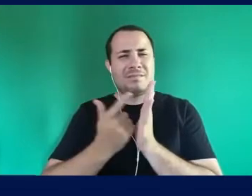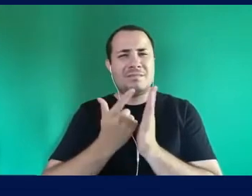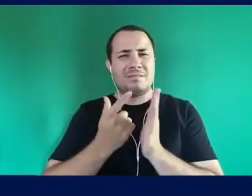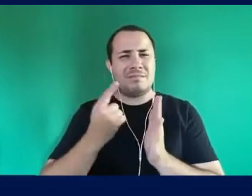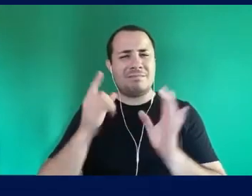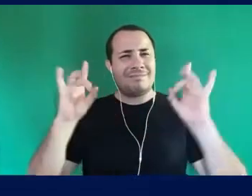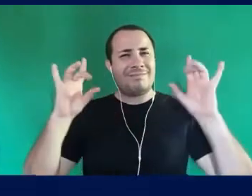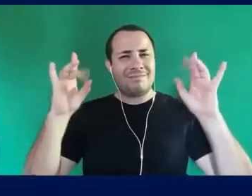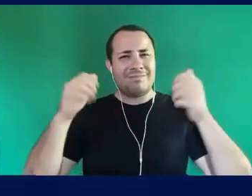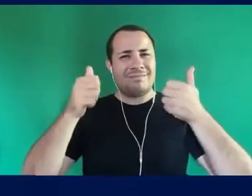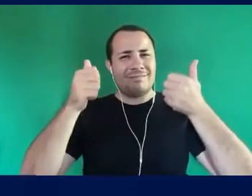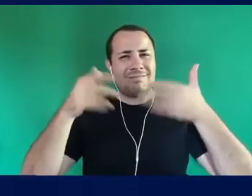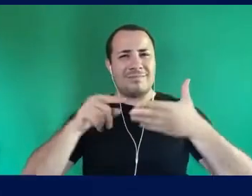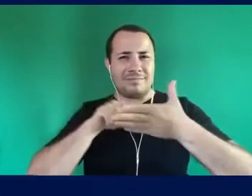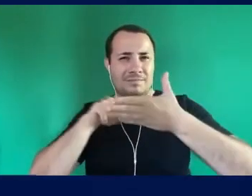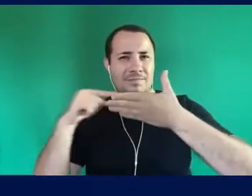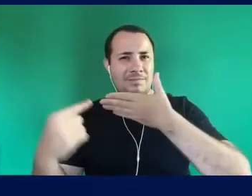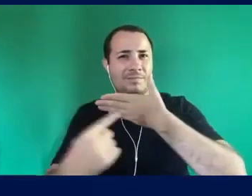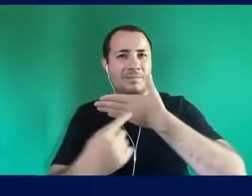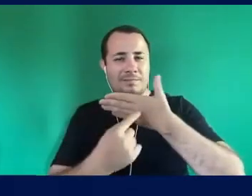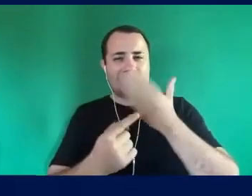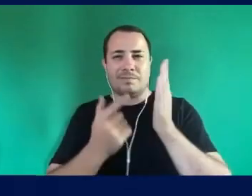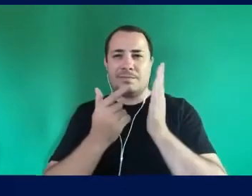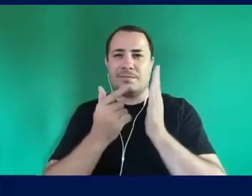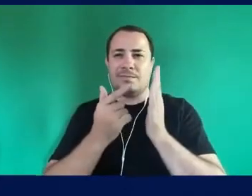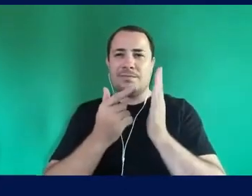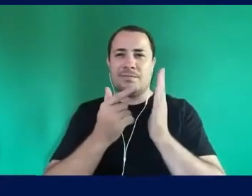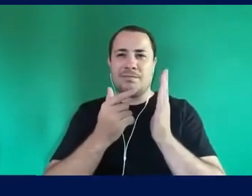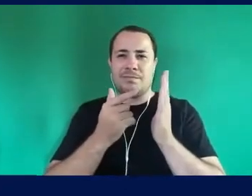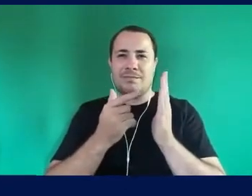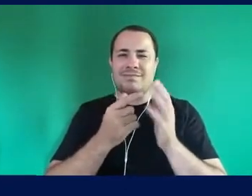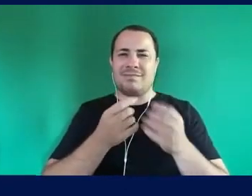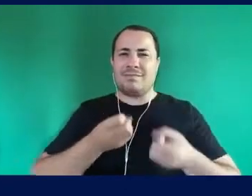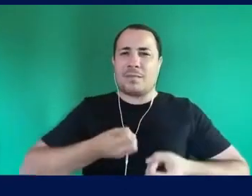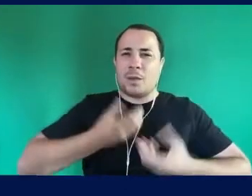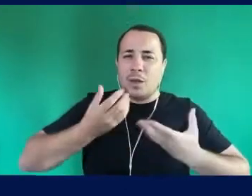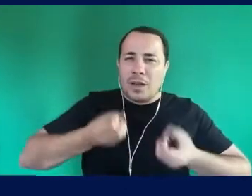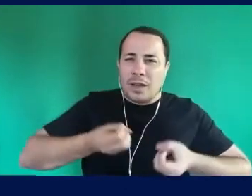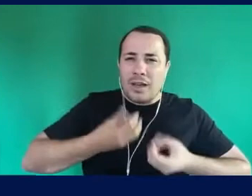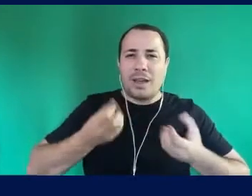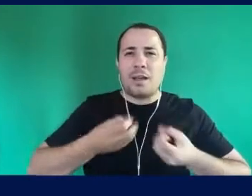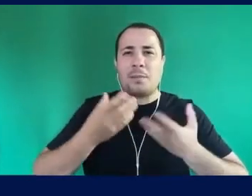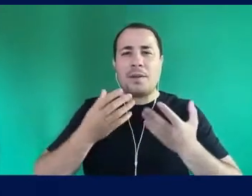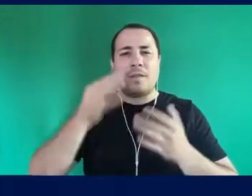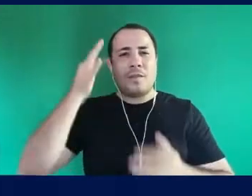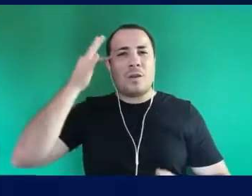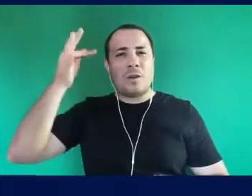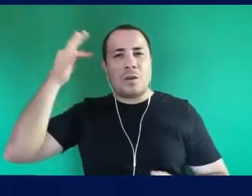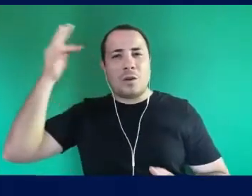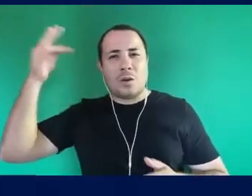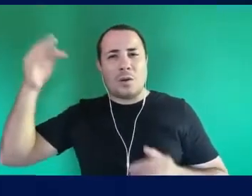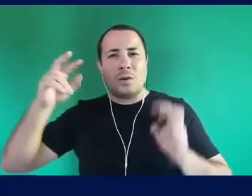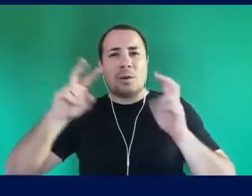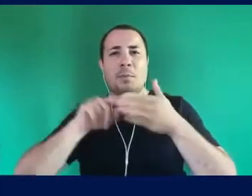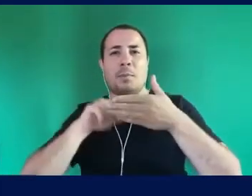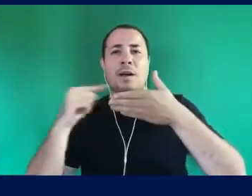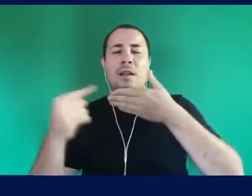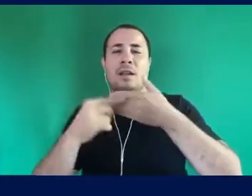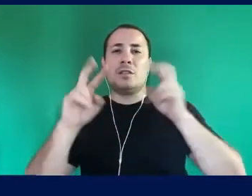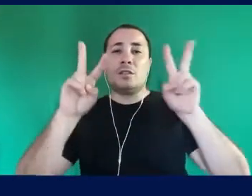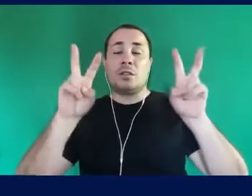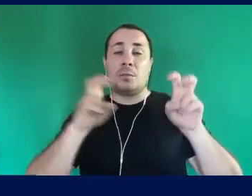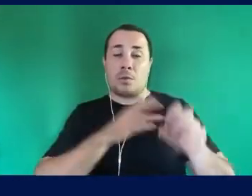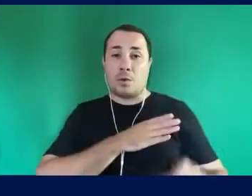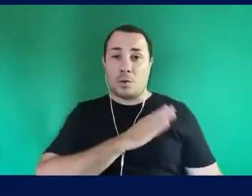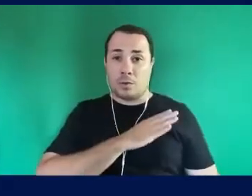Livros inacreditáveis Desde poemas E tratados filosóficos Sobre a metáfora Do coração Mas esse